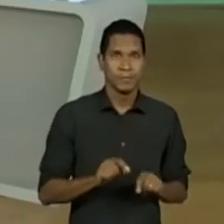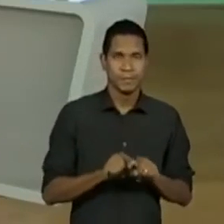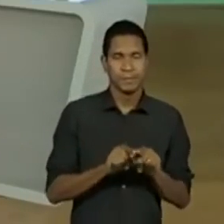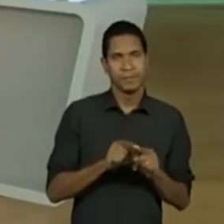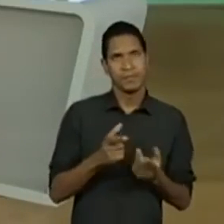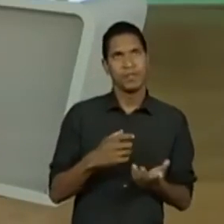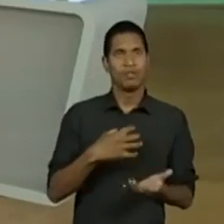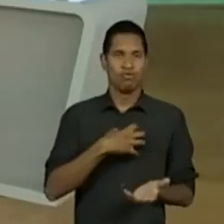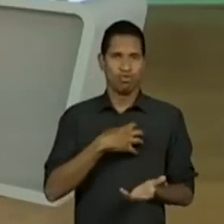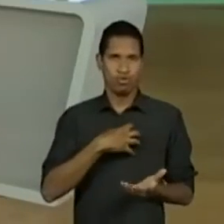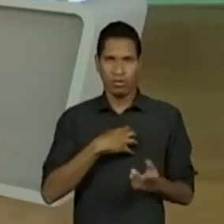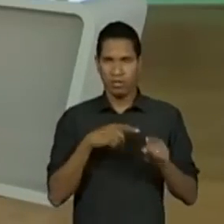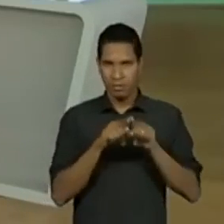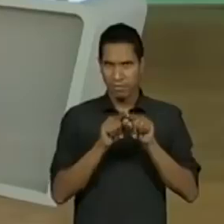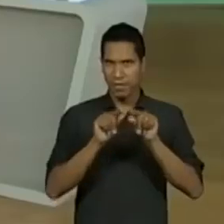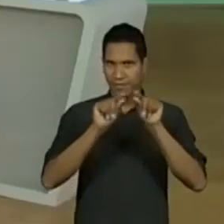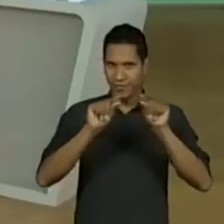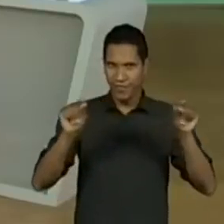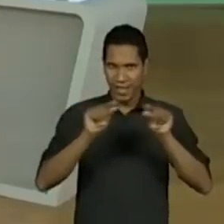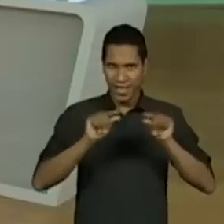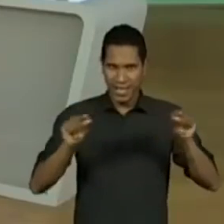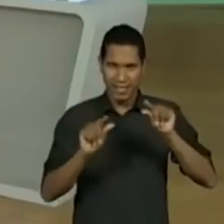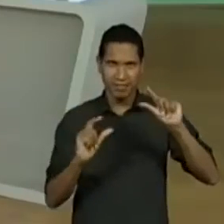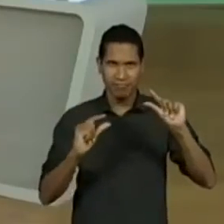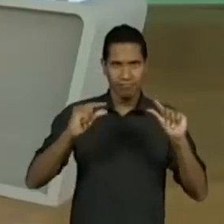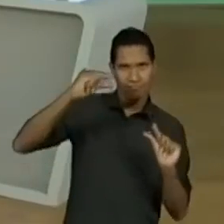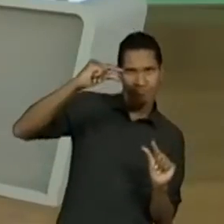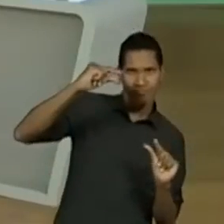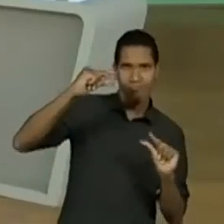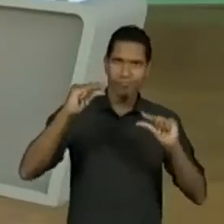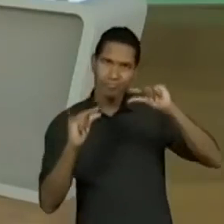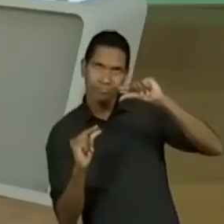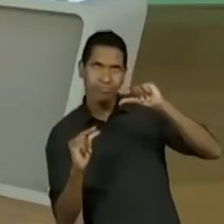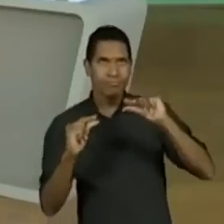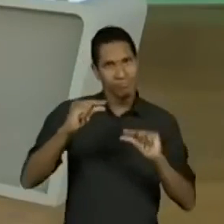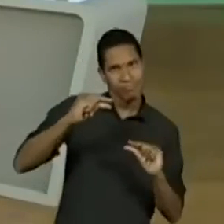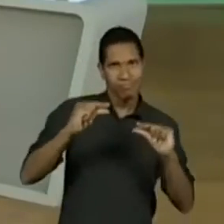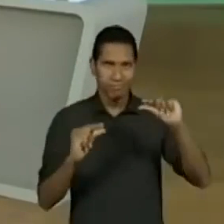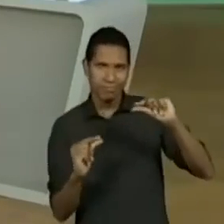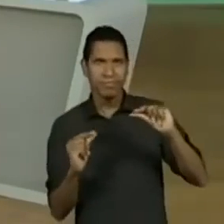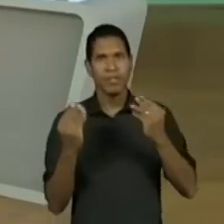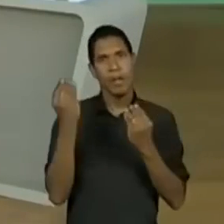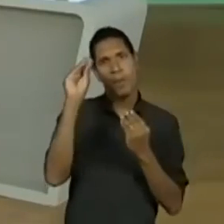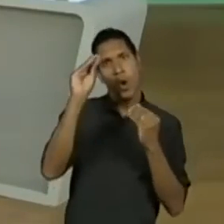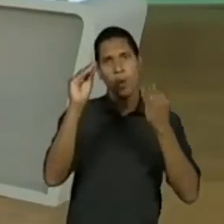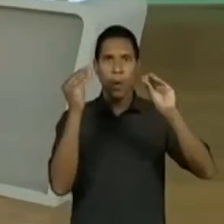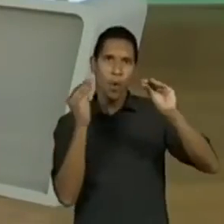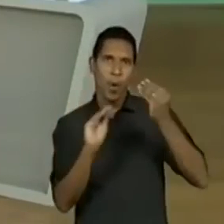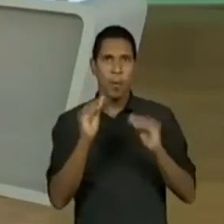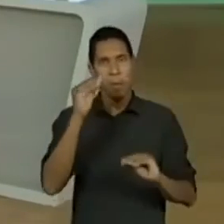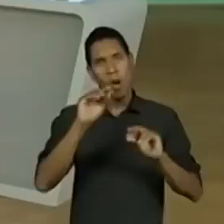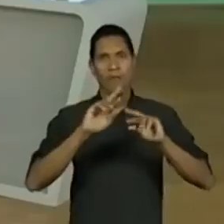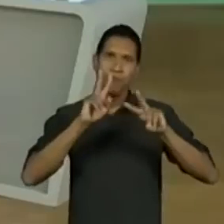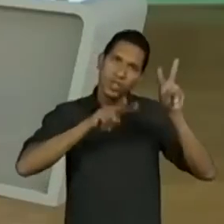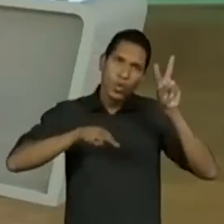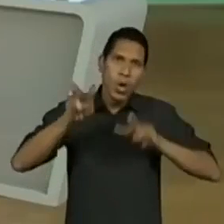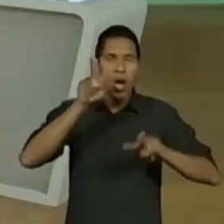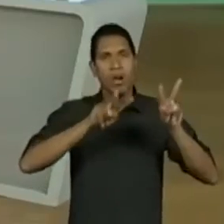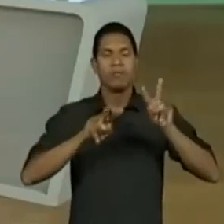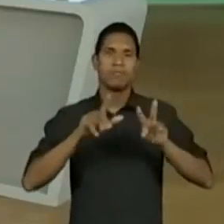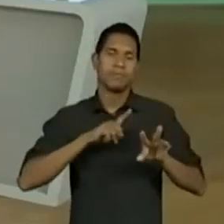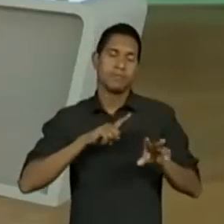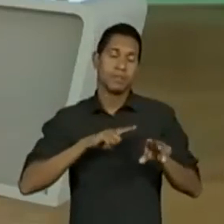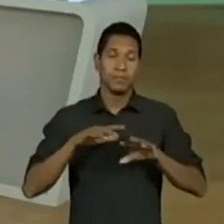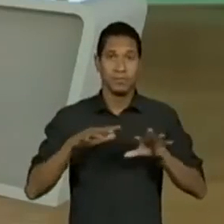geométrico. E nós vamos falar sobre isso. Não vou adiantar, não. A gente vai falar sobre isso, tá? Aqui o foco é a